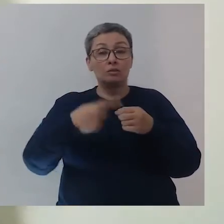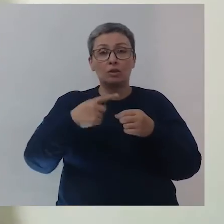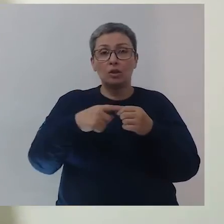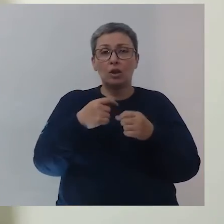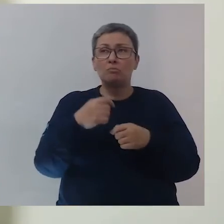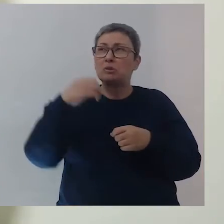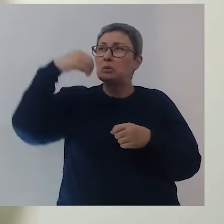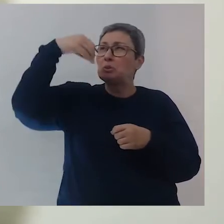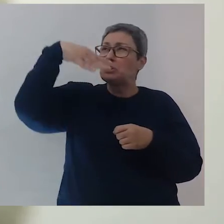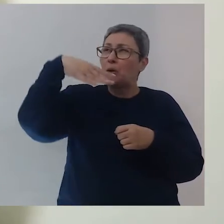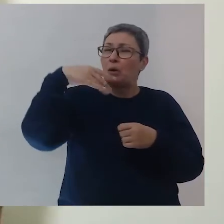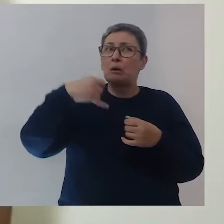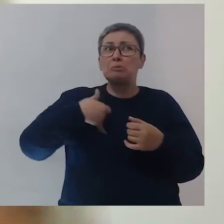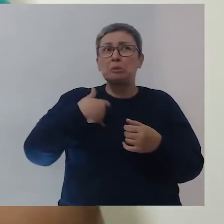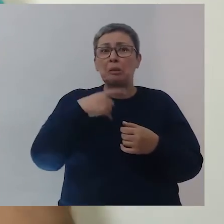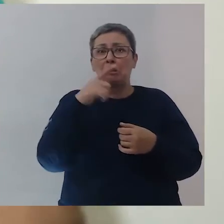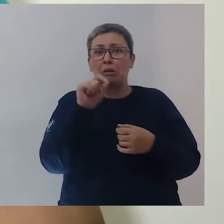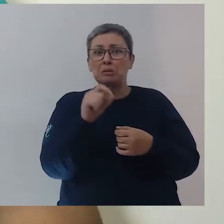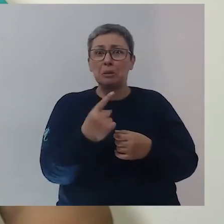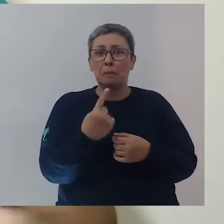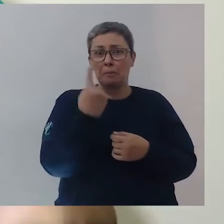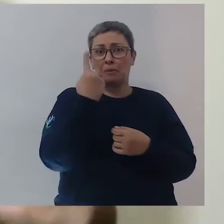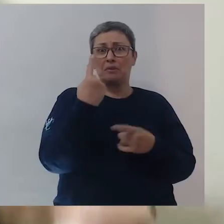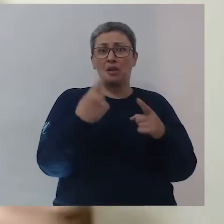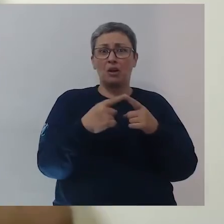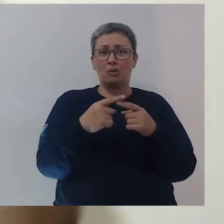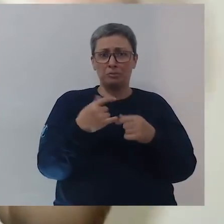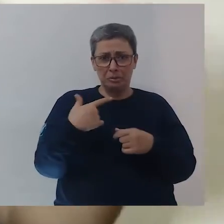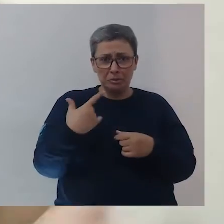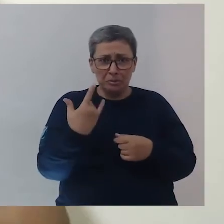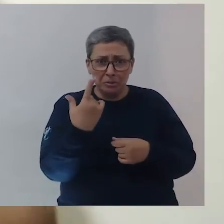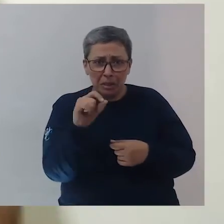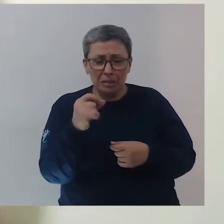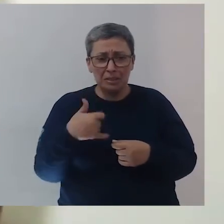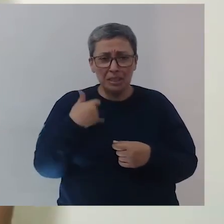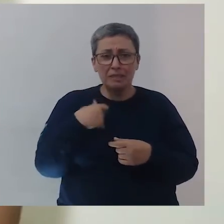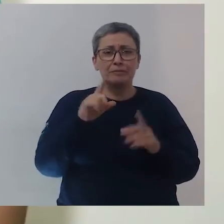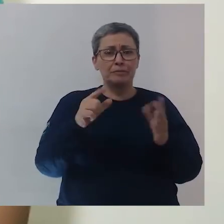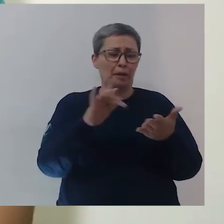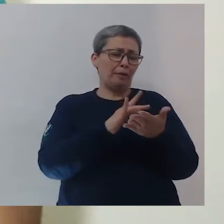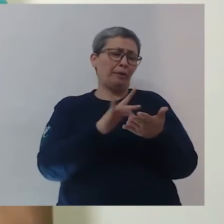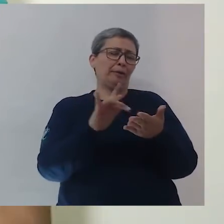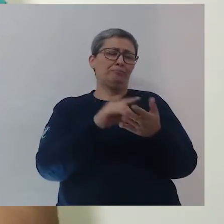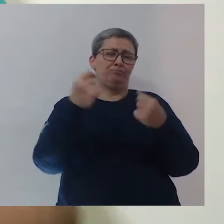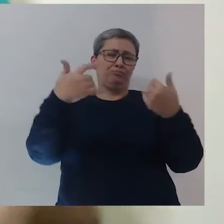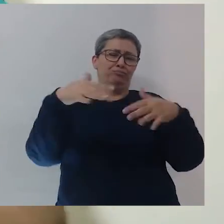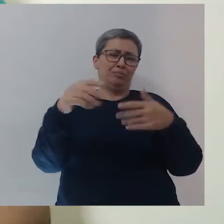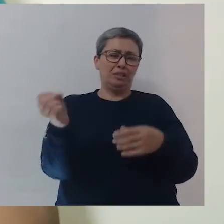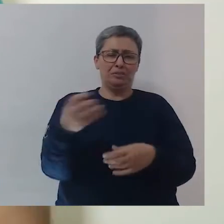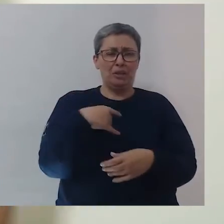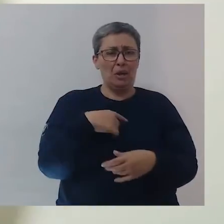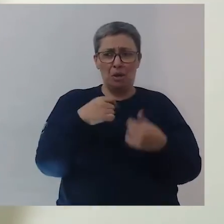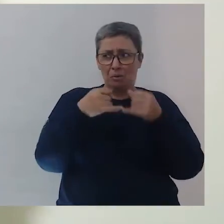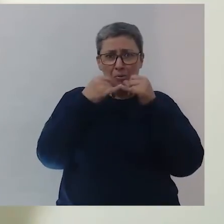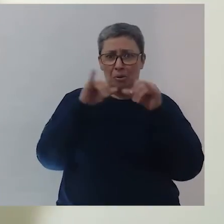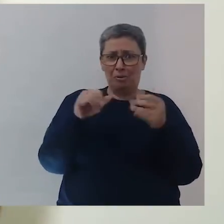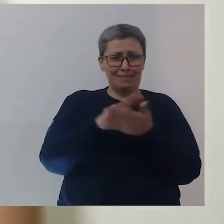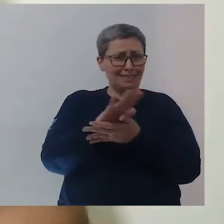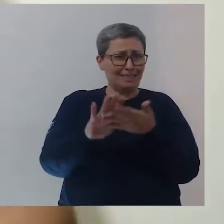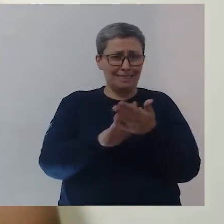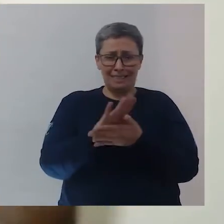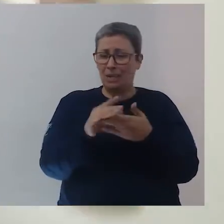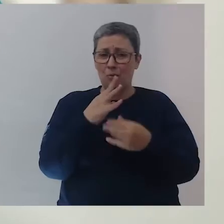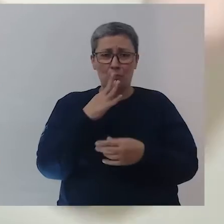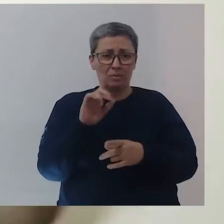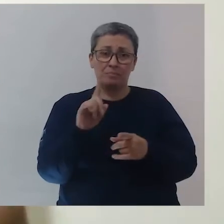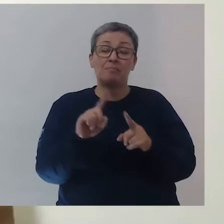elétrica com 10 anos de idade. Hoje, com 10 anos de idade, a maioria das crianças já tem um celular de última geração. Eu nem energia elétrica não conhecia.